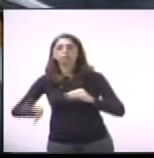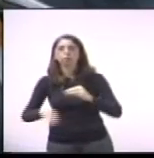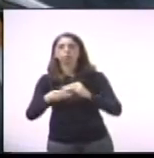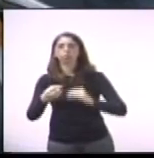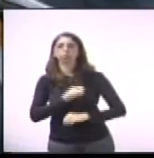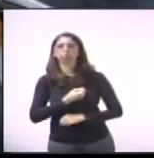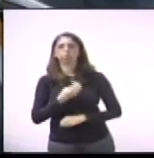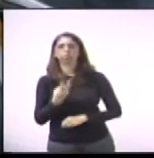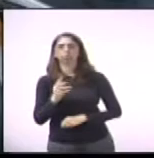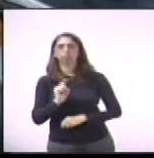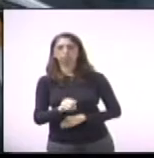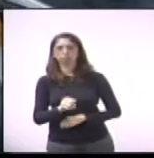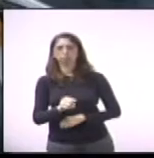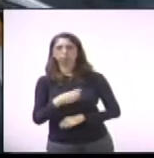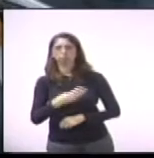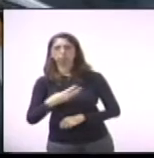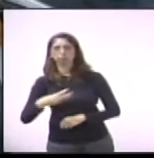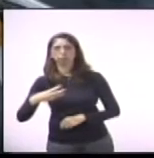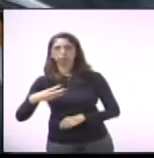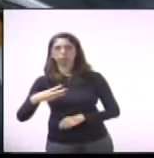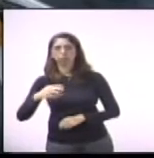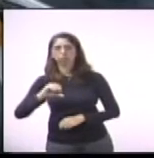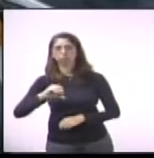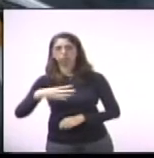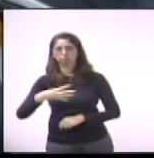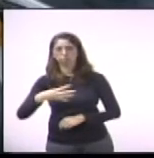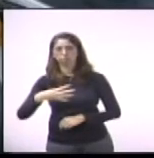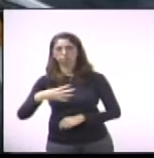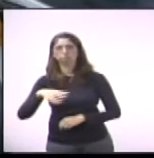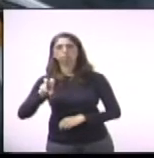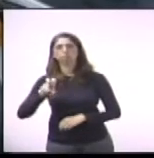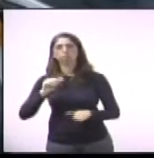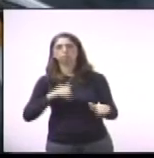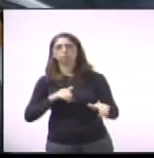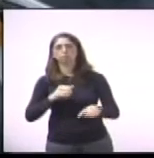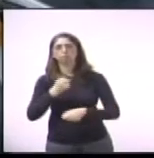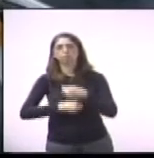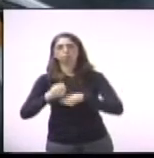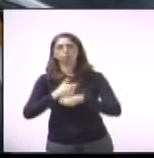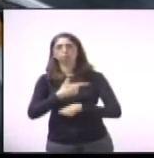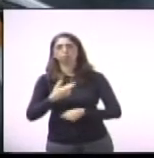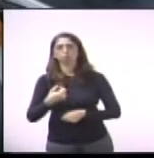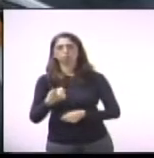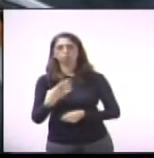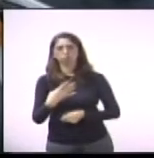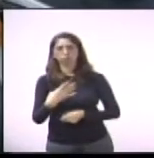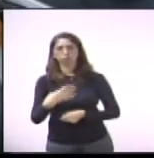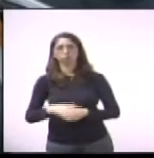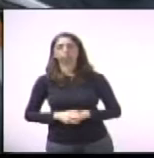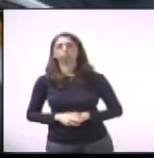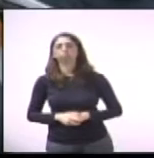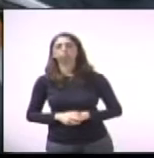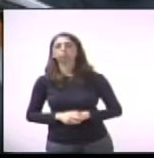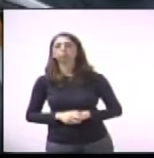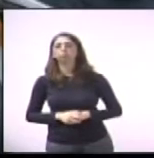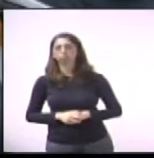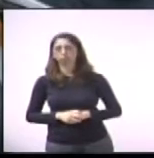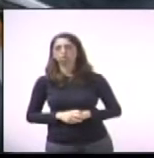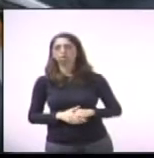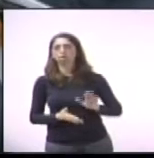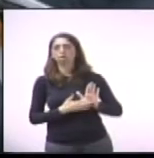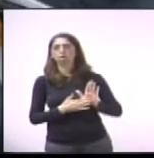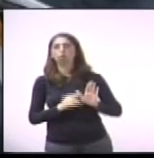nº 3.394, de 5 de setembro de 2014, que dispõe sobre o